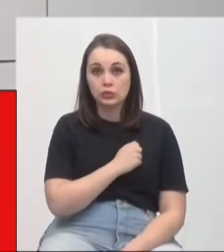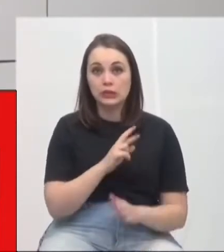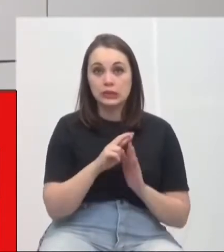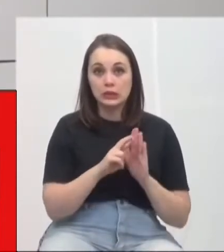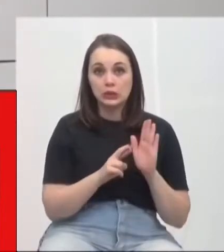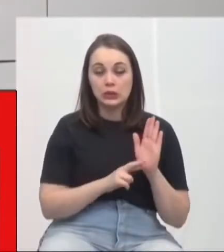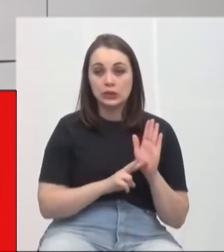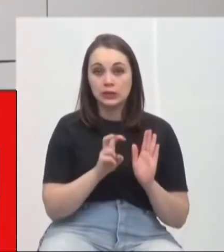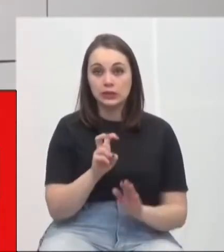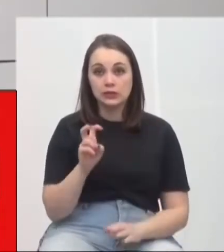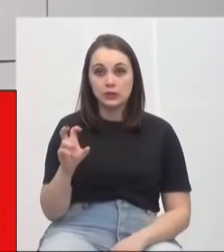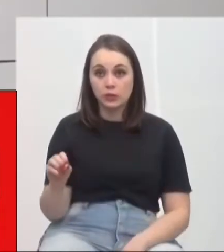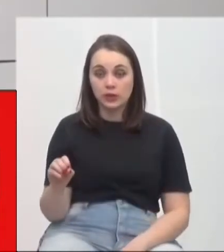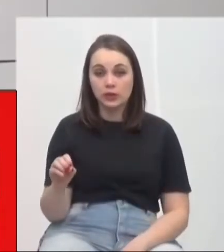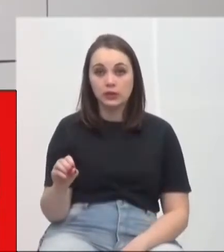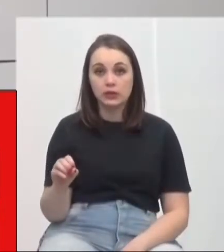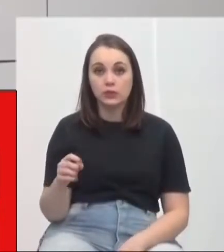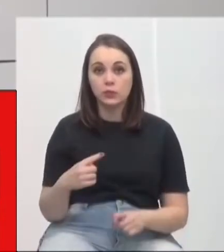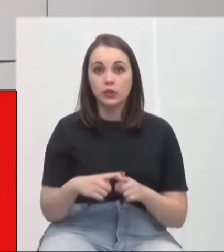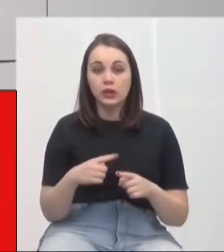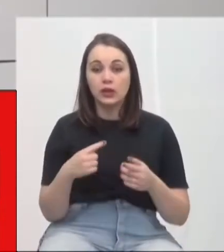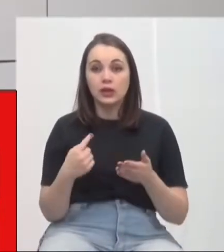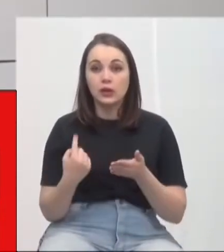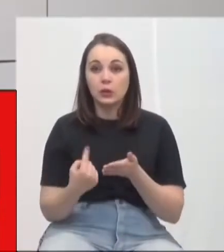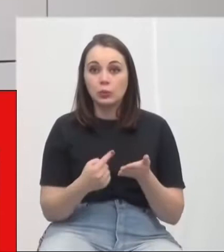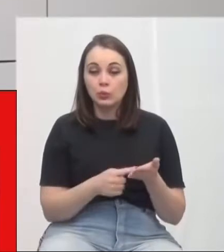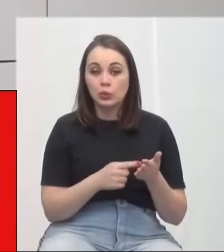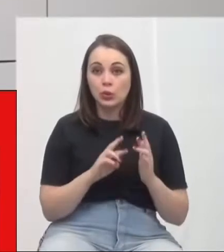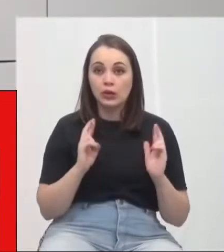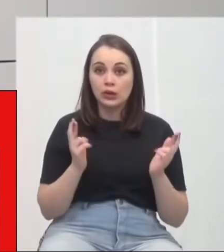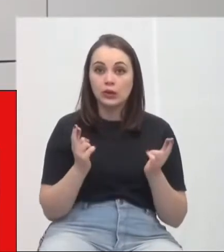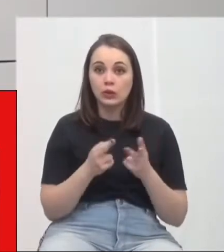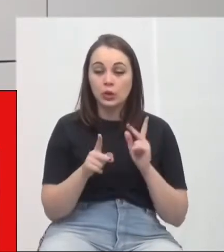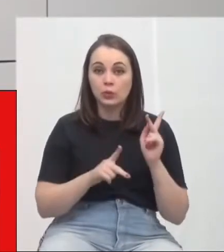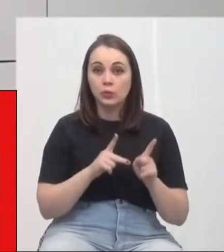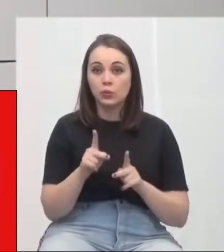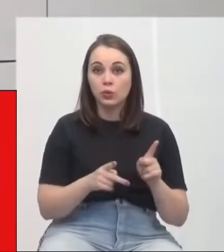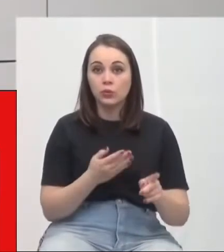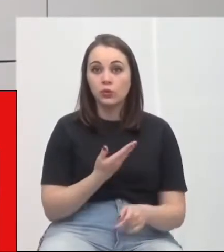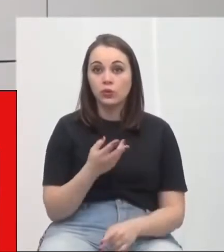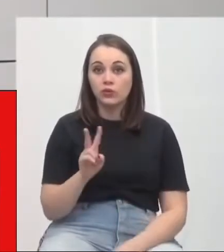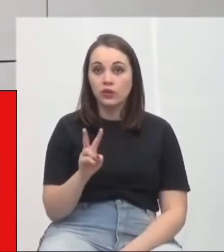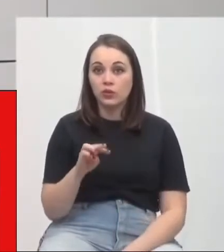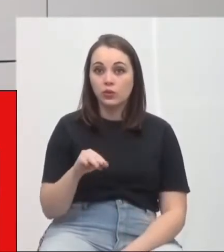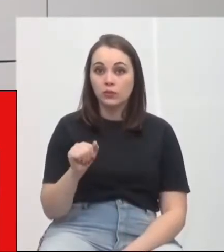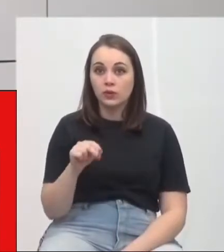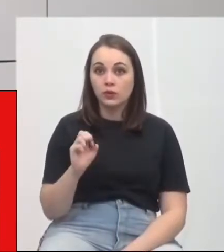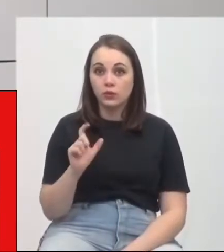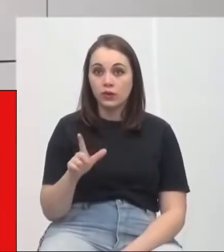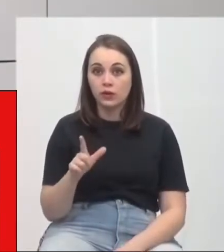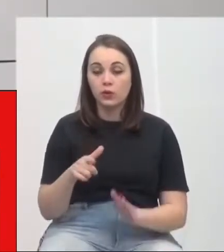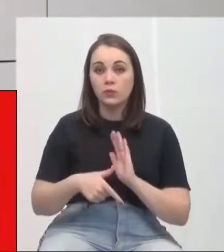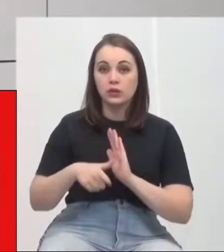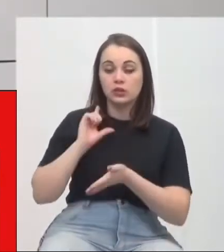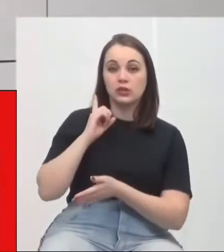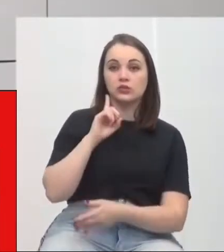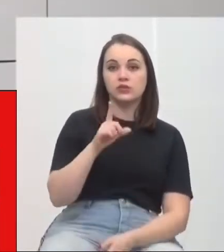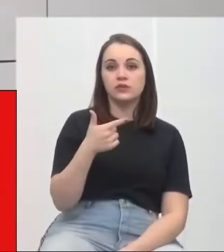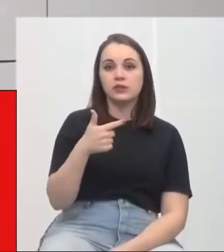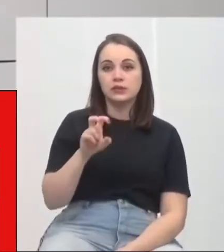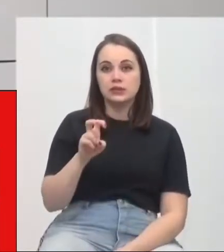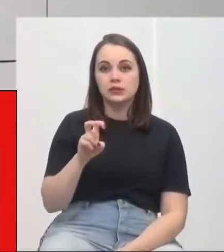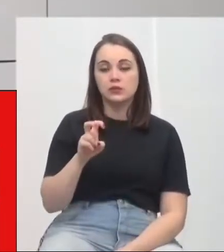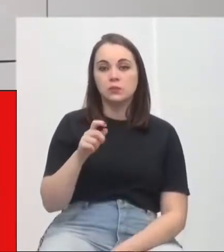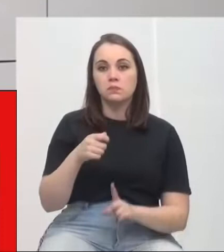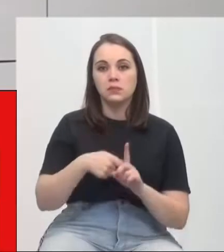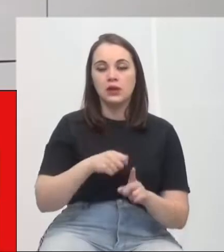número 550, porque houve coincidência com a audiência pública do colega Emanuel. Então, para antecipar, para 25 de agosto, 19